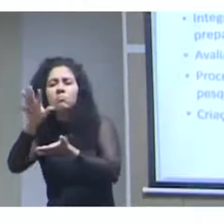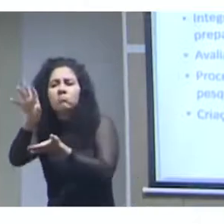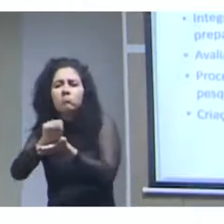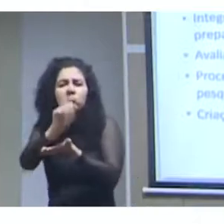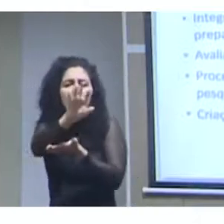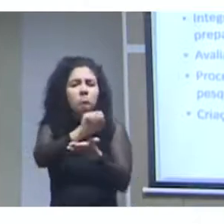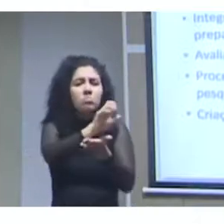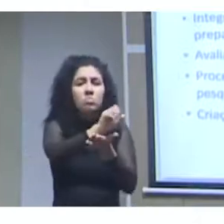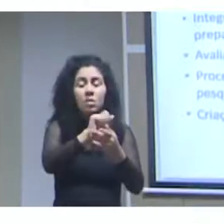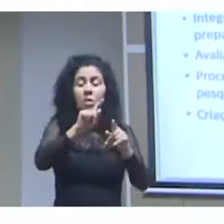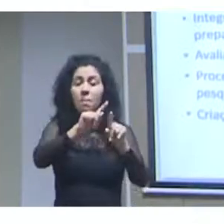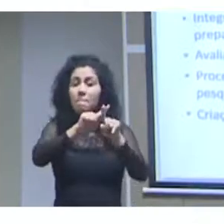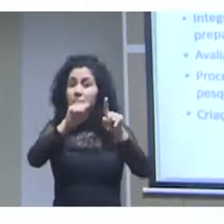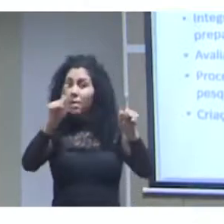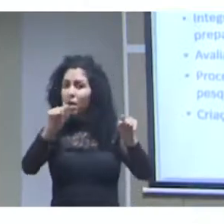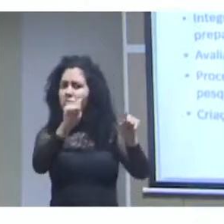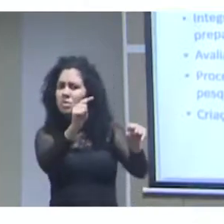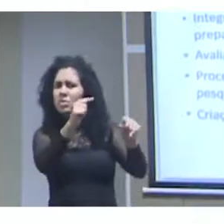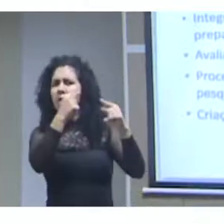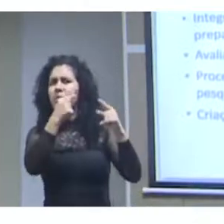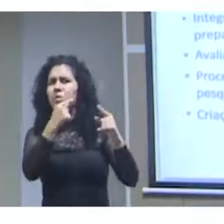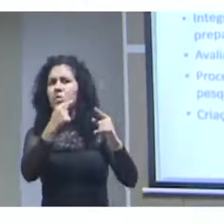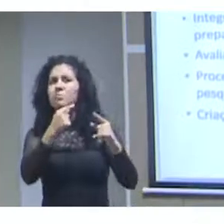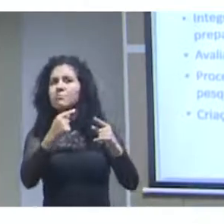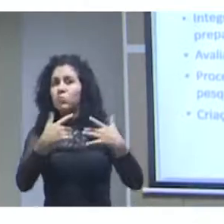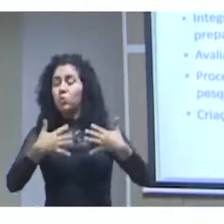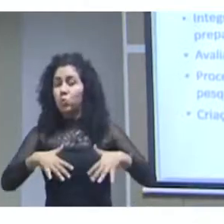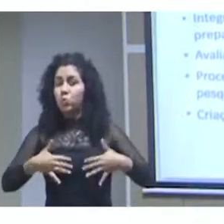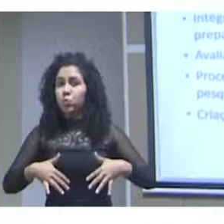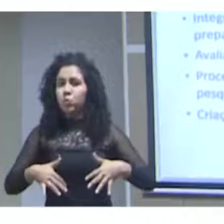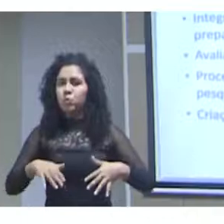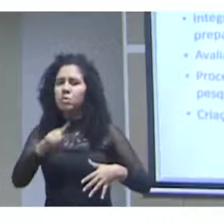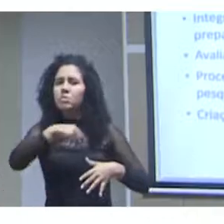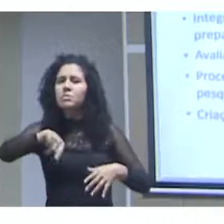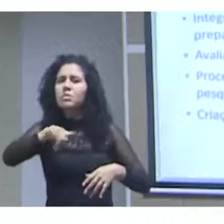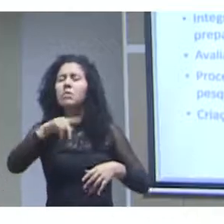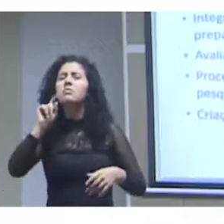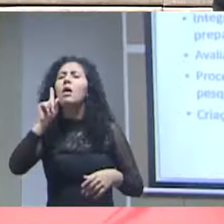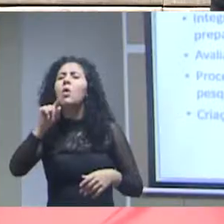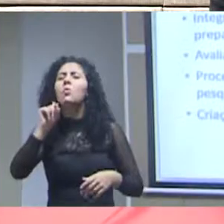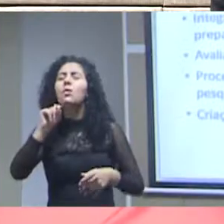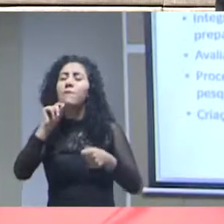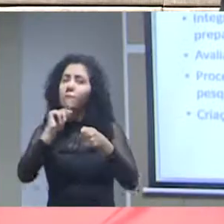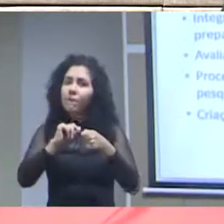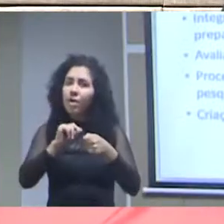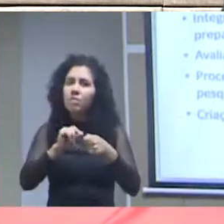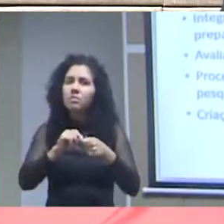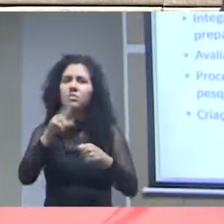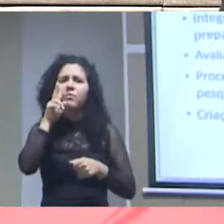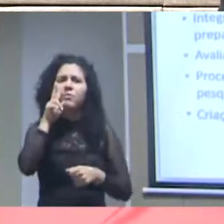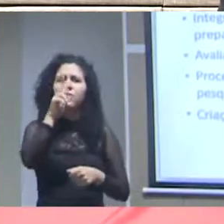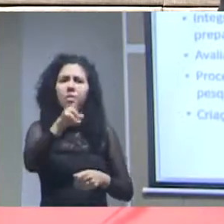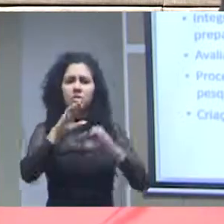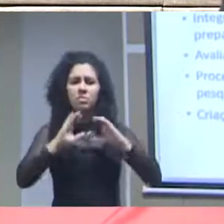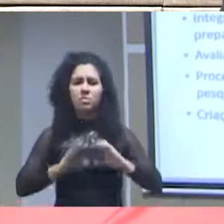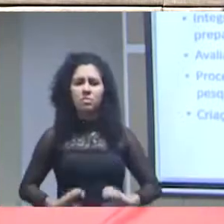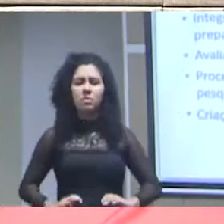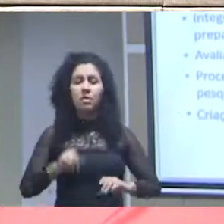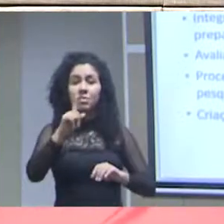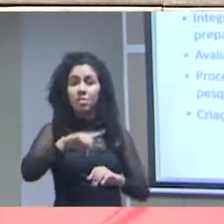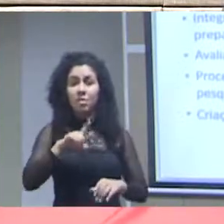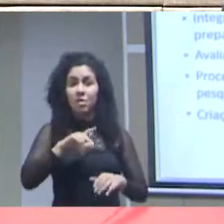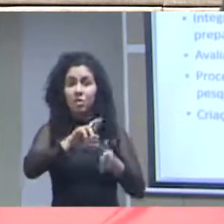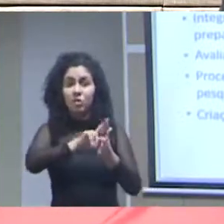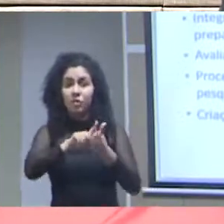grande por exemplo fazer a identificação de cidadãos em diferentes bases cada uma